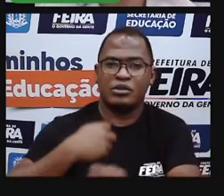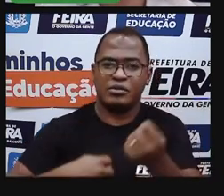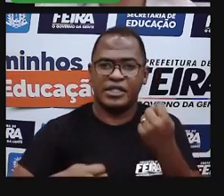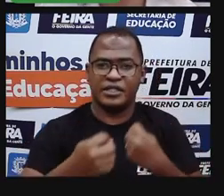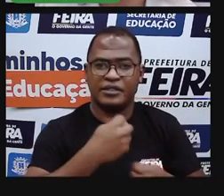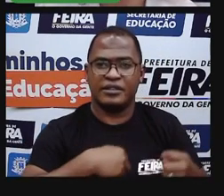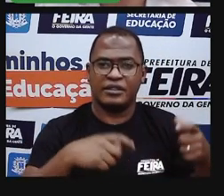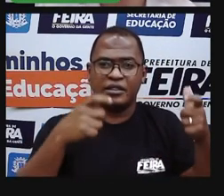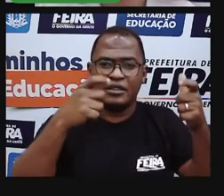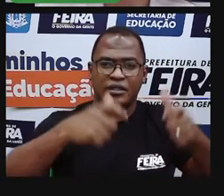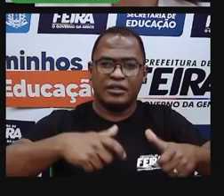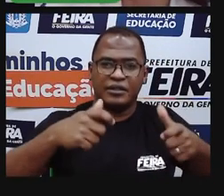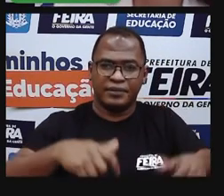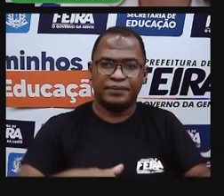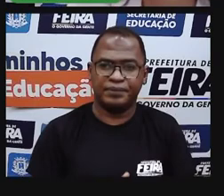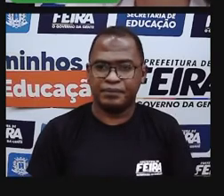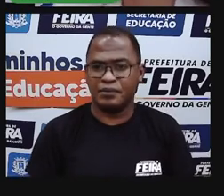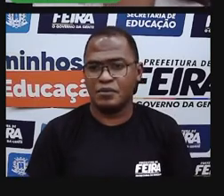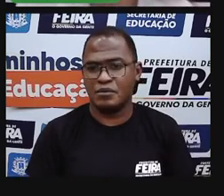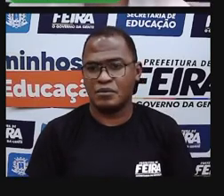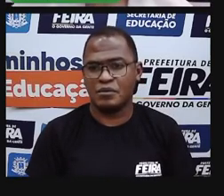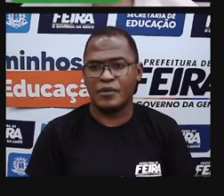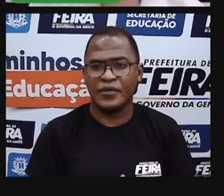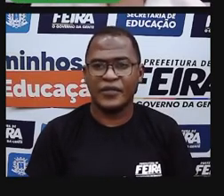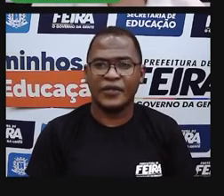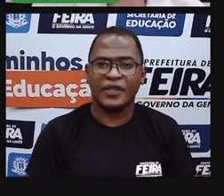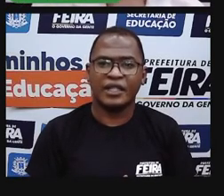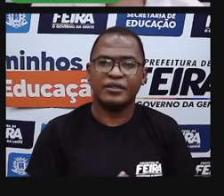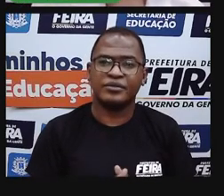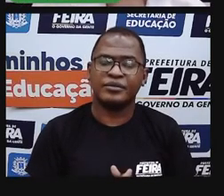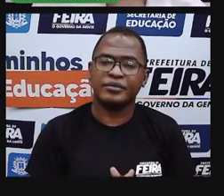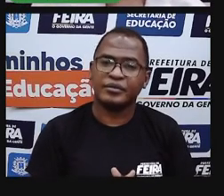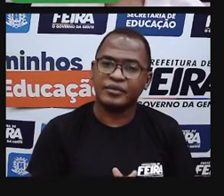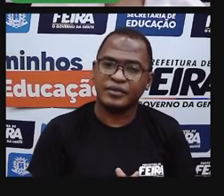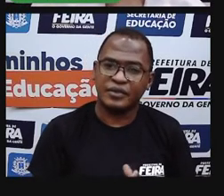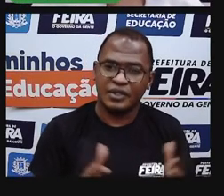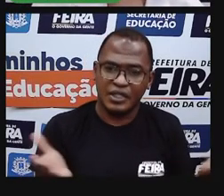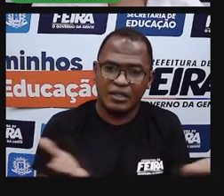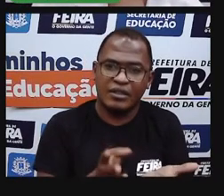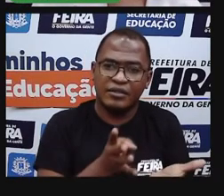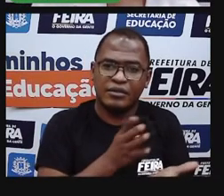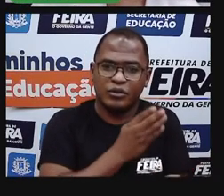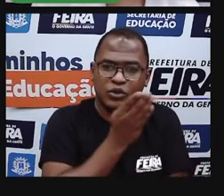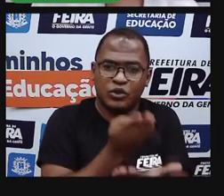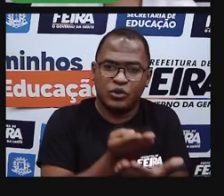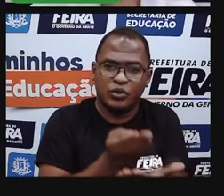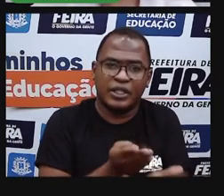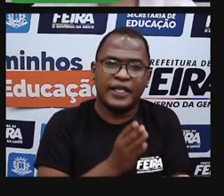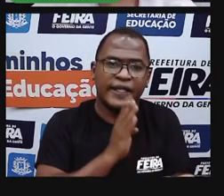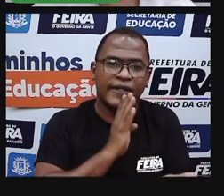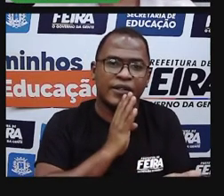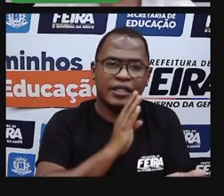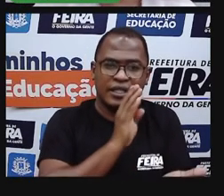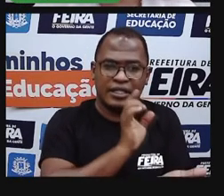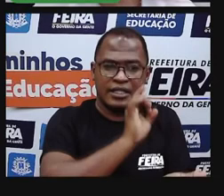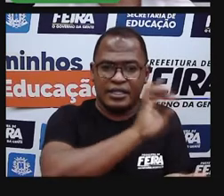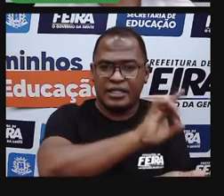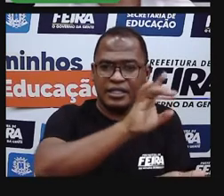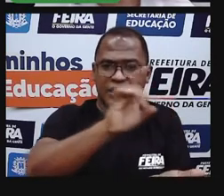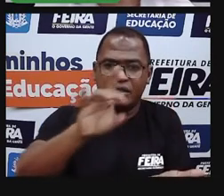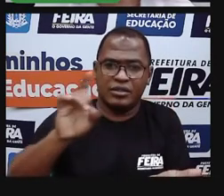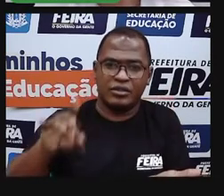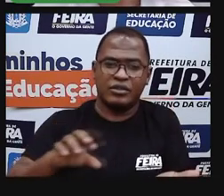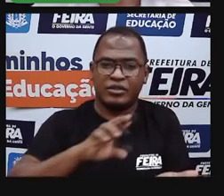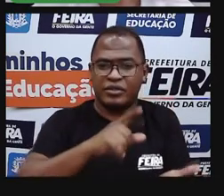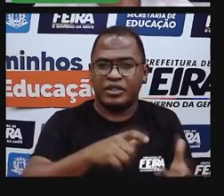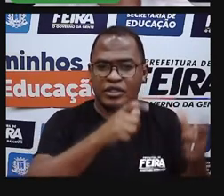distinção, né, pra fazer entre os bairros. E a gente vai conhecer um pouquinho sobre cada um bairro, cada um dos tipos de bairro, tá